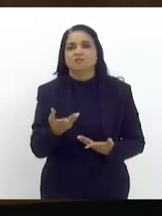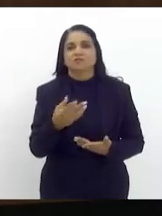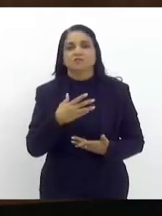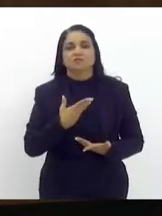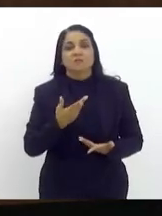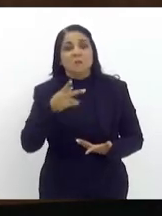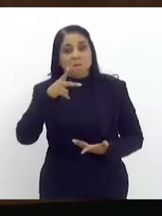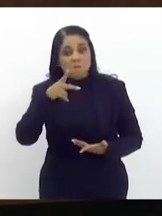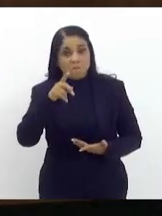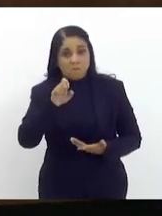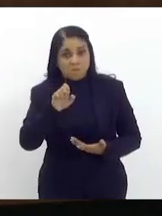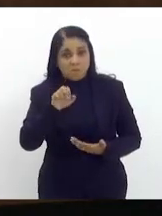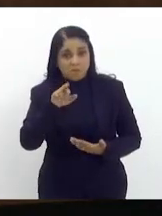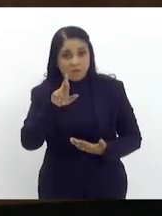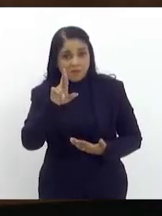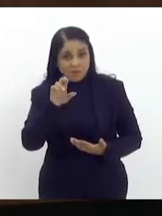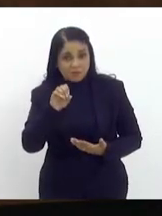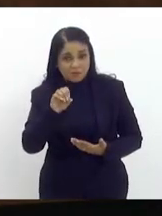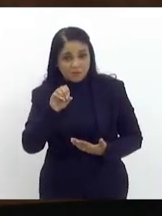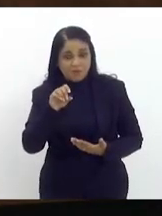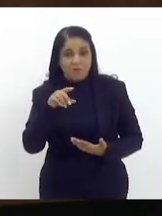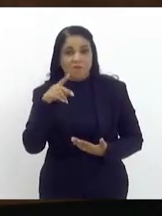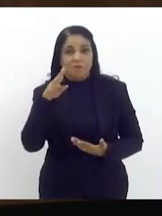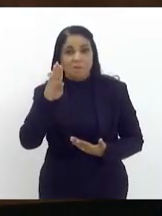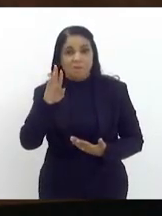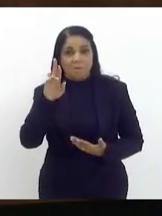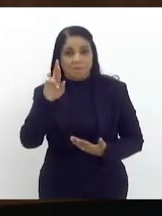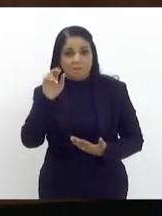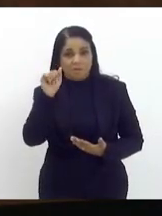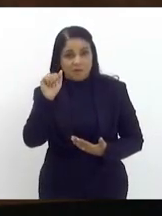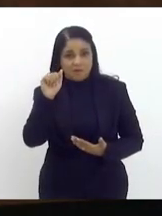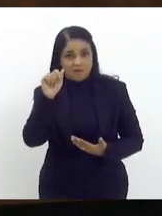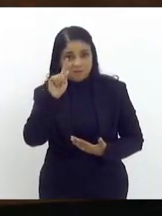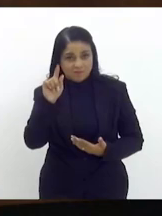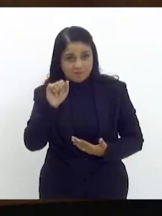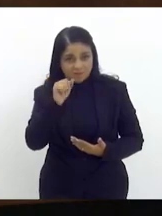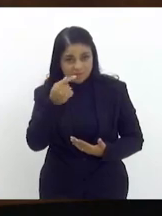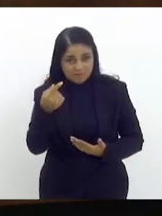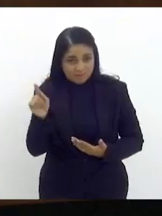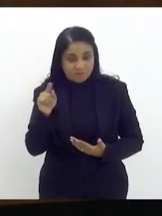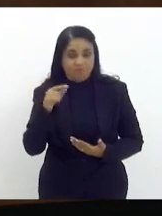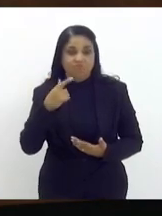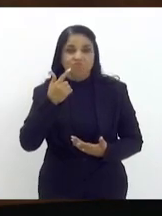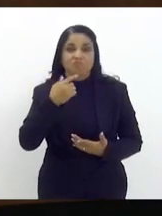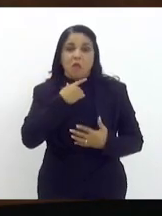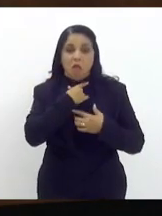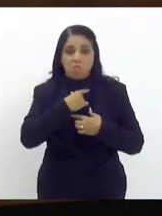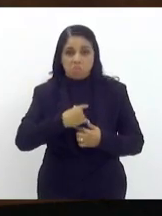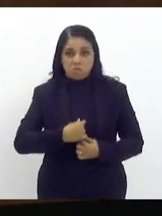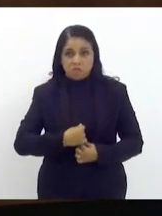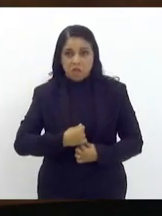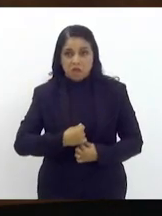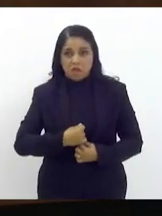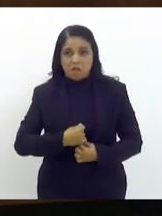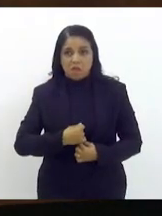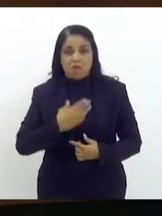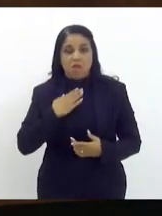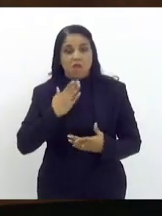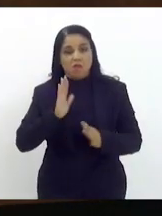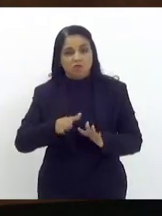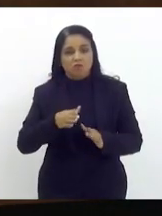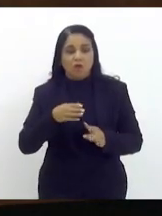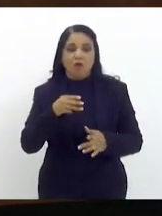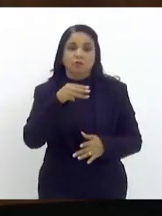Pedro Brasão, eu vou me abster dessa medalha, porque eu estou no Ministério Público,